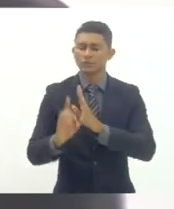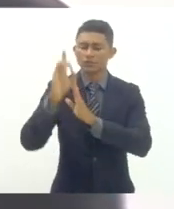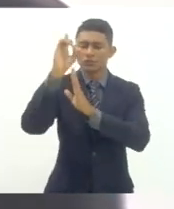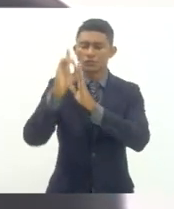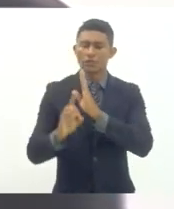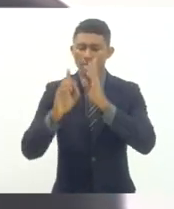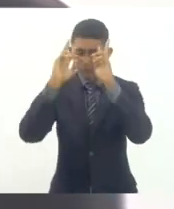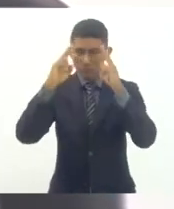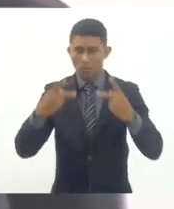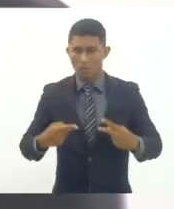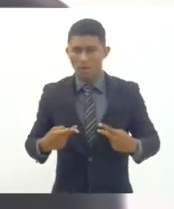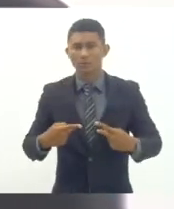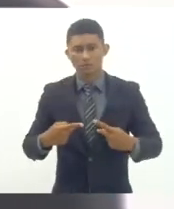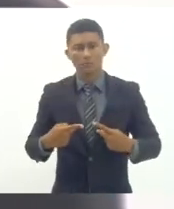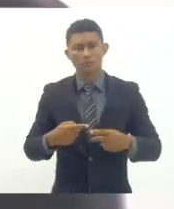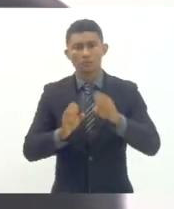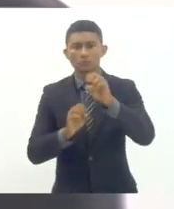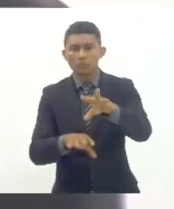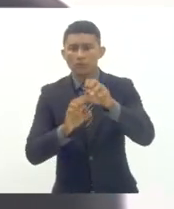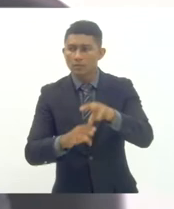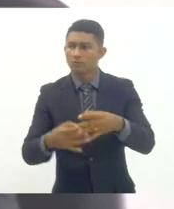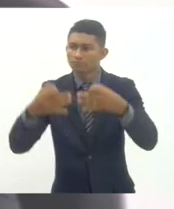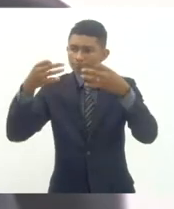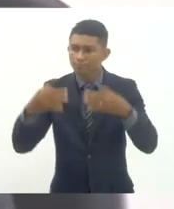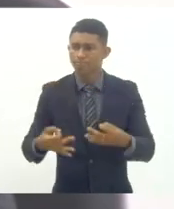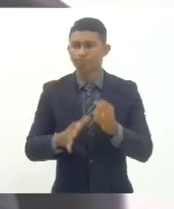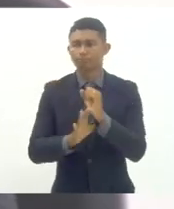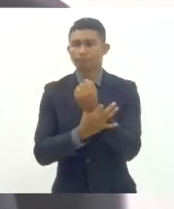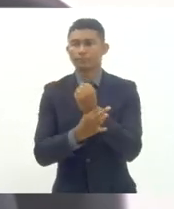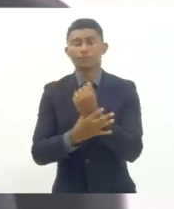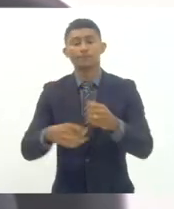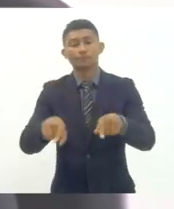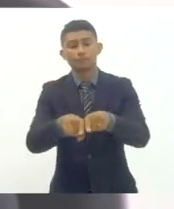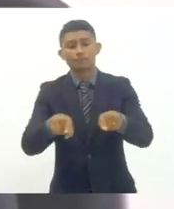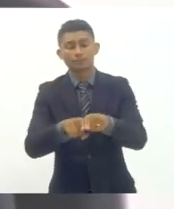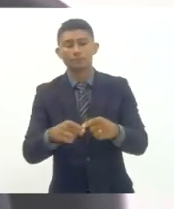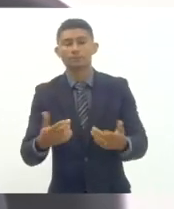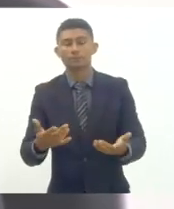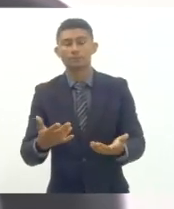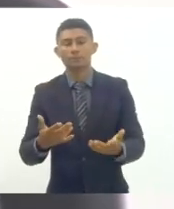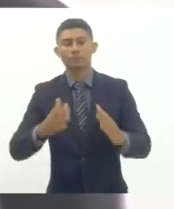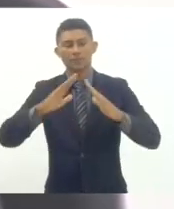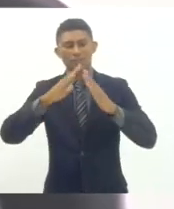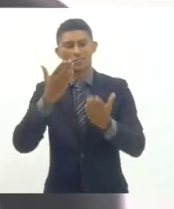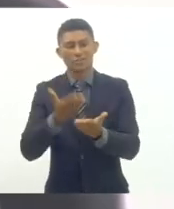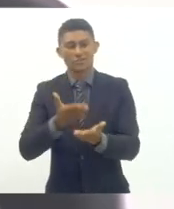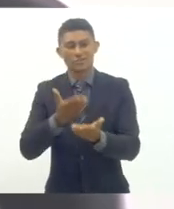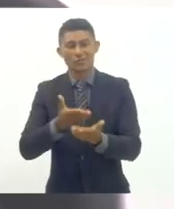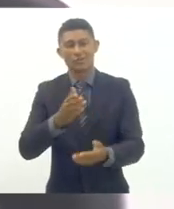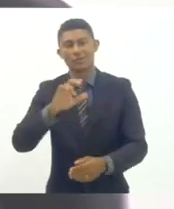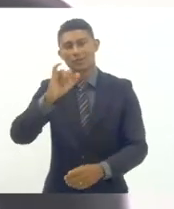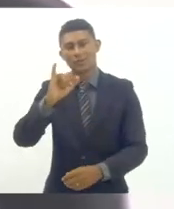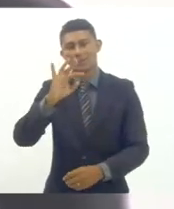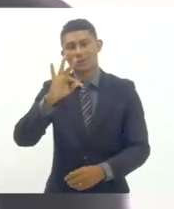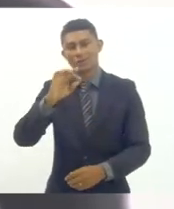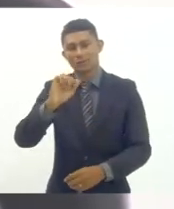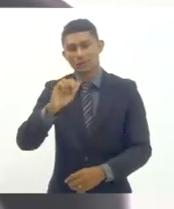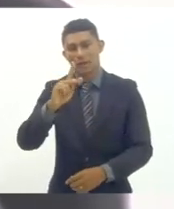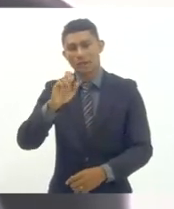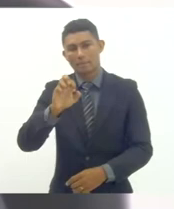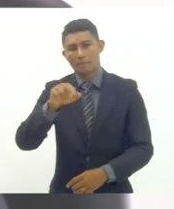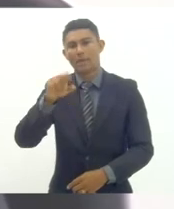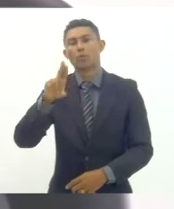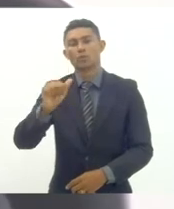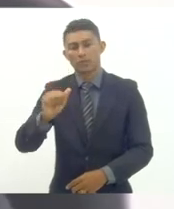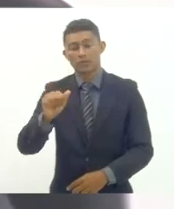humanos e educação pensar que uma escola como a de Itaperuna que é da rede estadual e que oferece ensino rural de